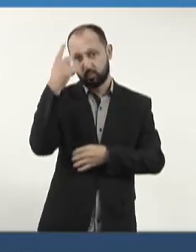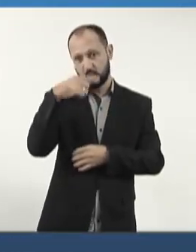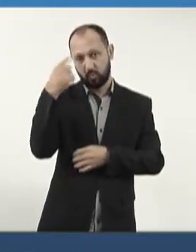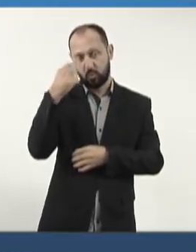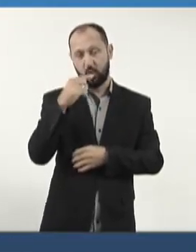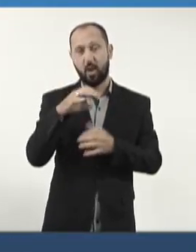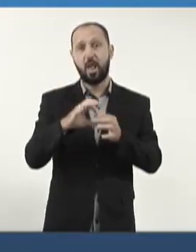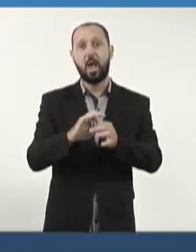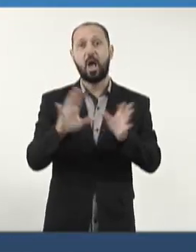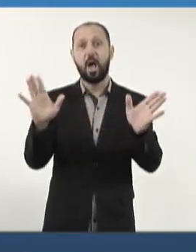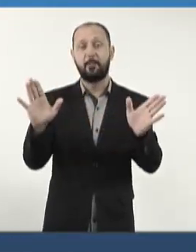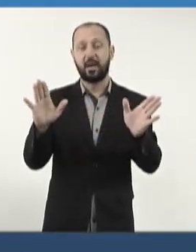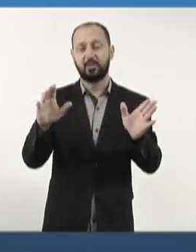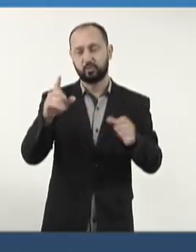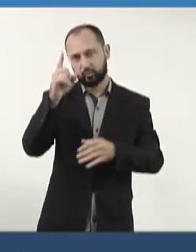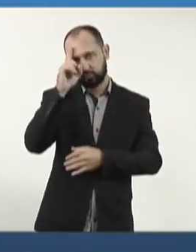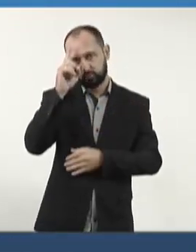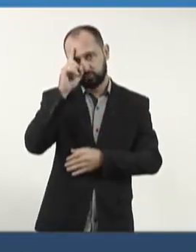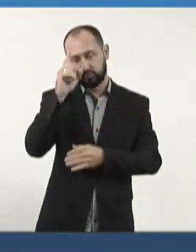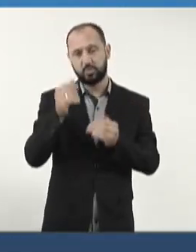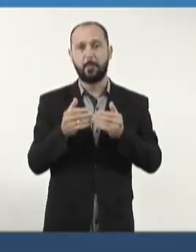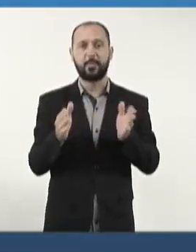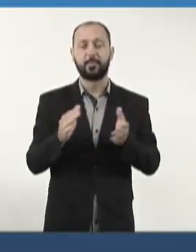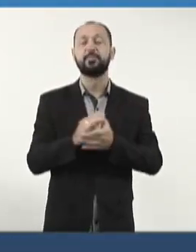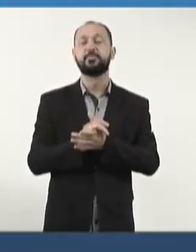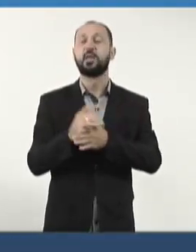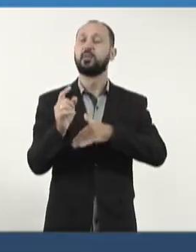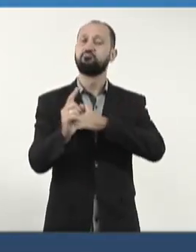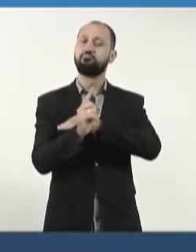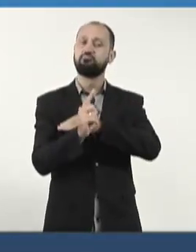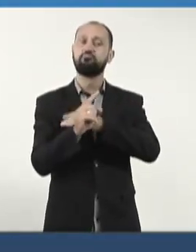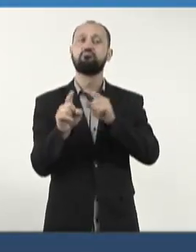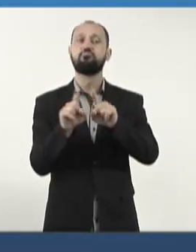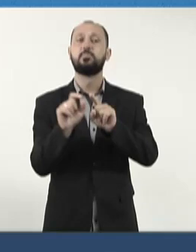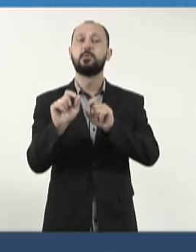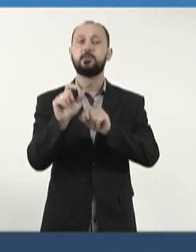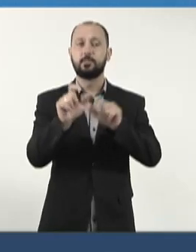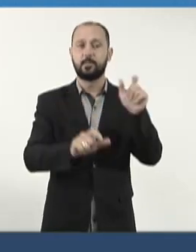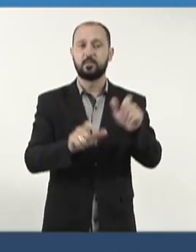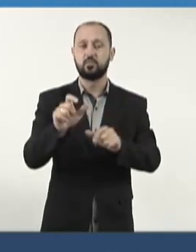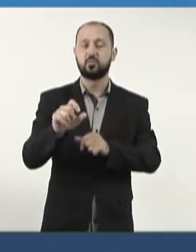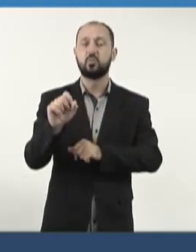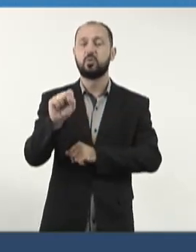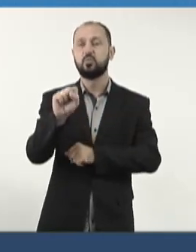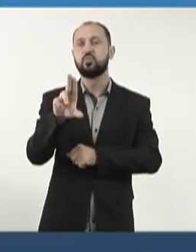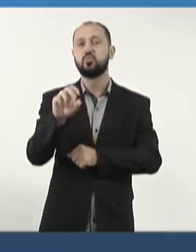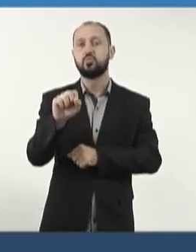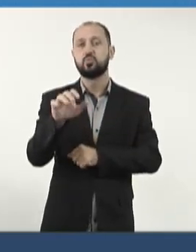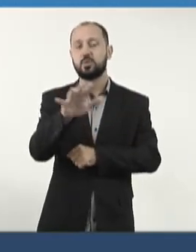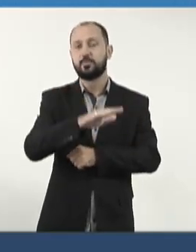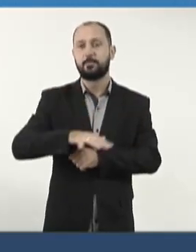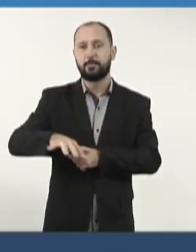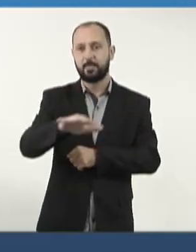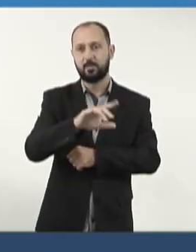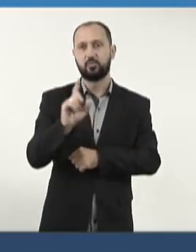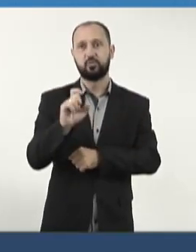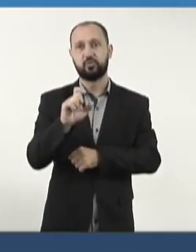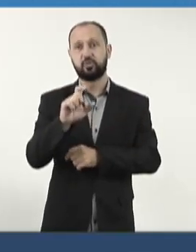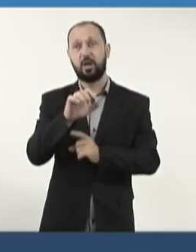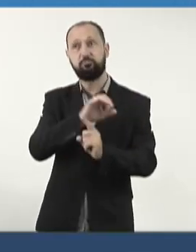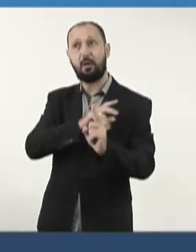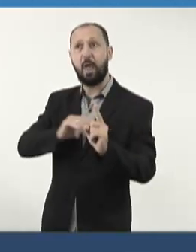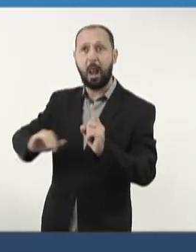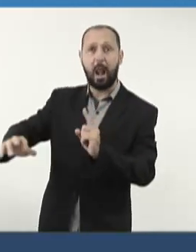durante os sete dias da semana. E também faz o atendimento de pacientes do SUS, da região, da macro-região da Grã-Dourados.